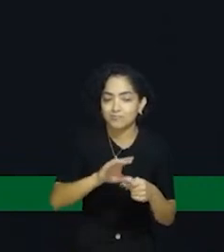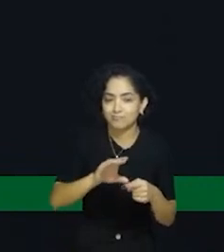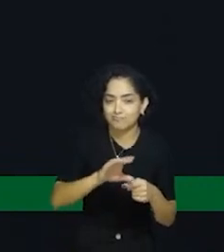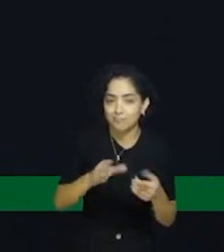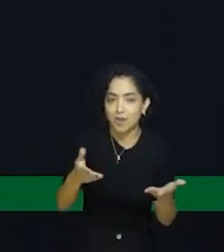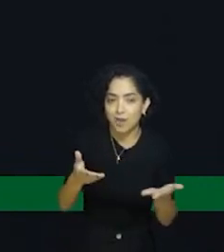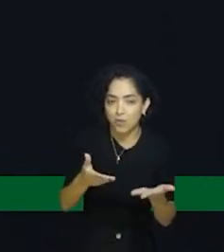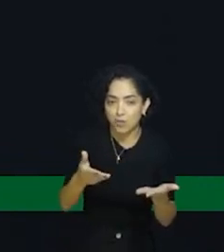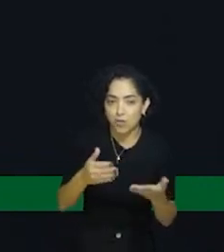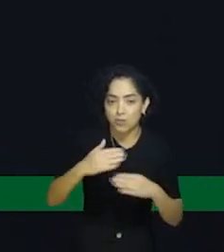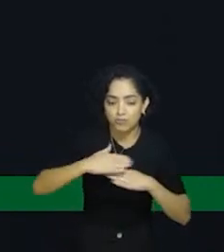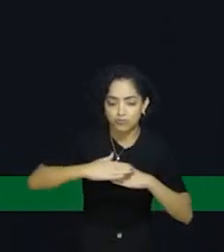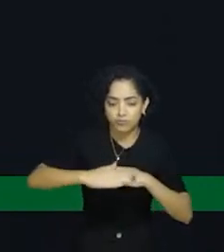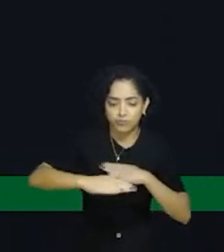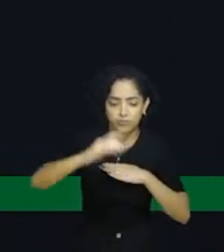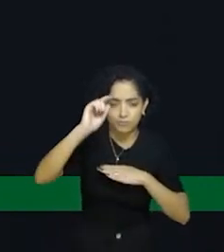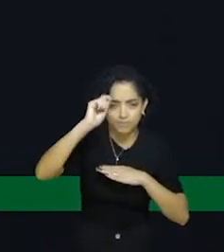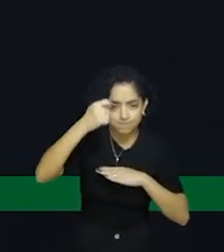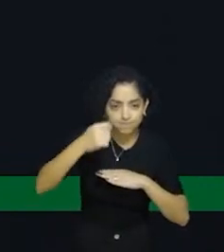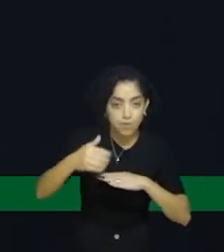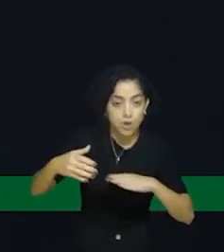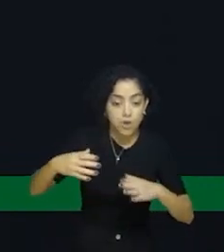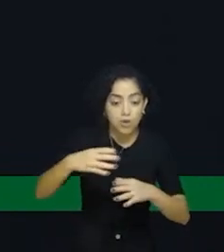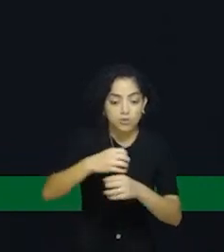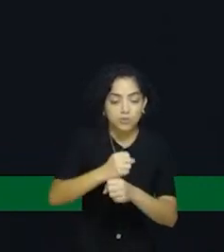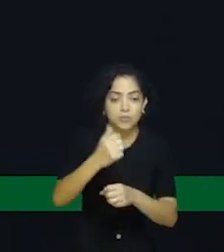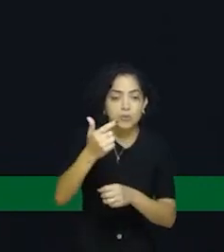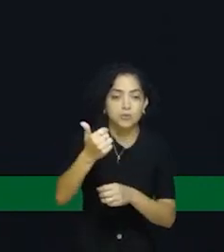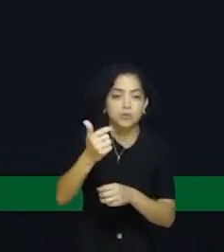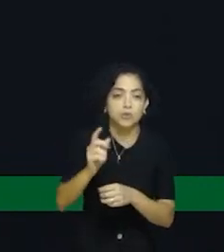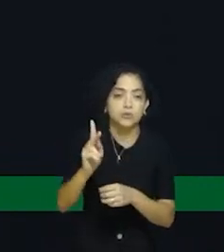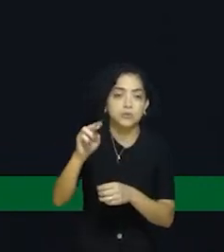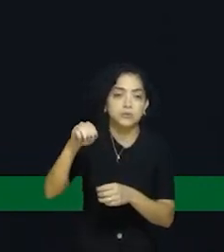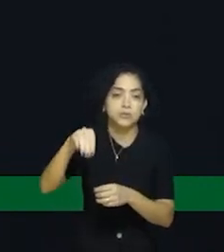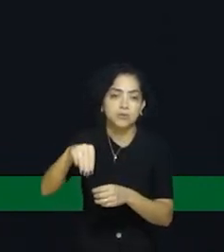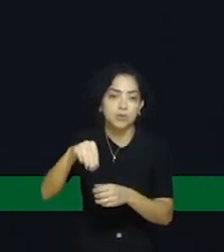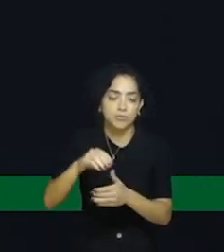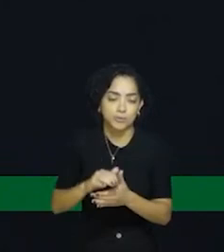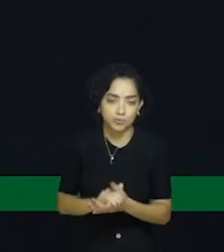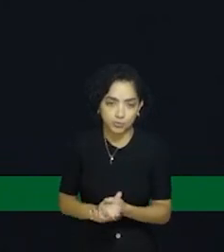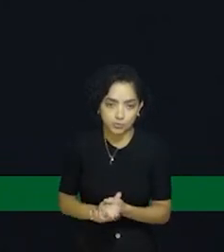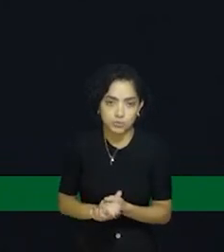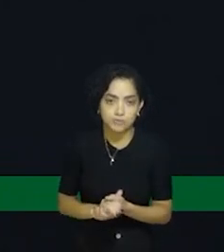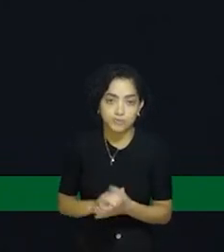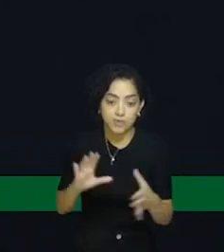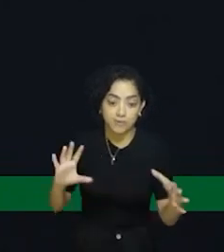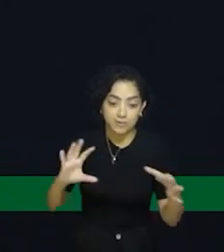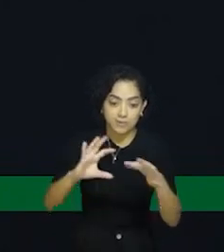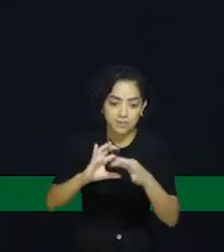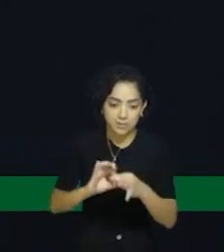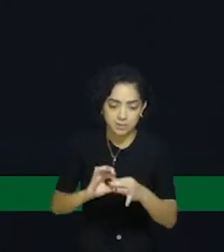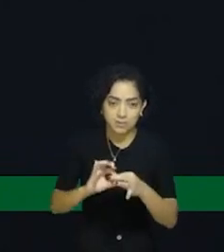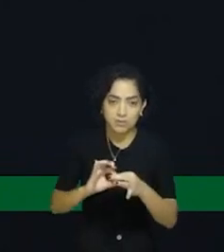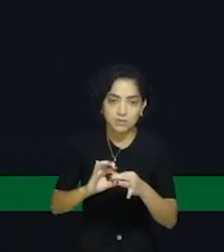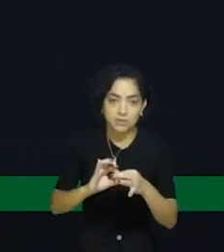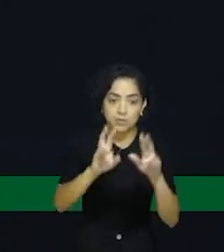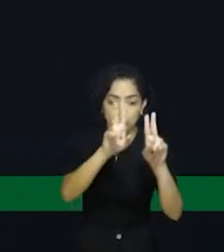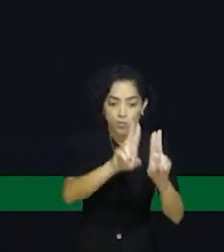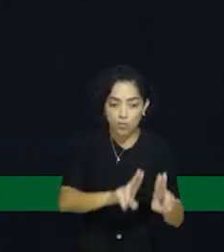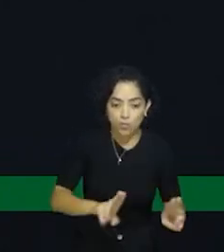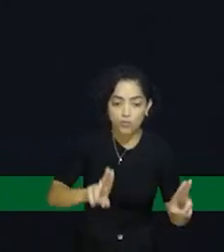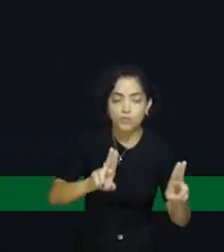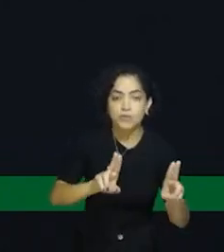o asfaltamento de 12 quilômetros da rodovia Ulisses Gaboardi, que faz a ligação do campus da UFSC em